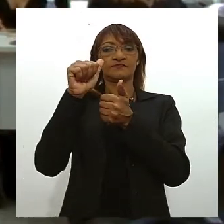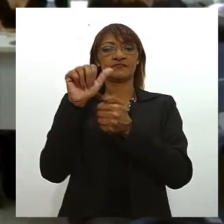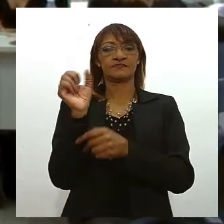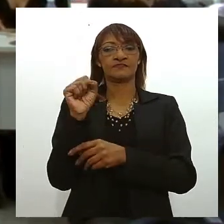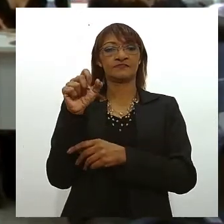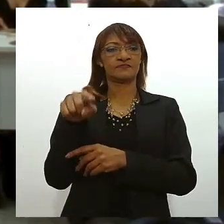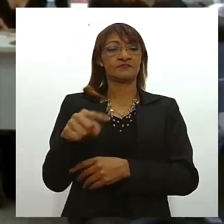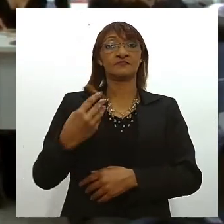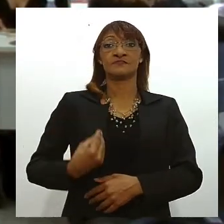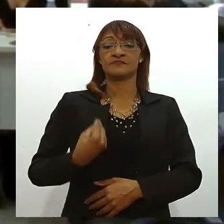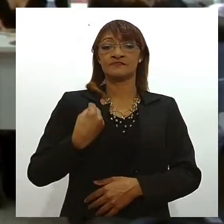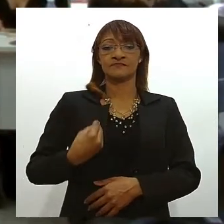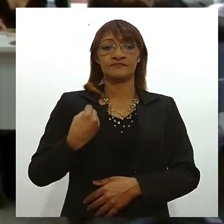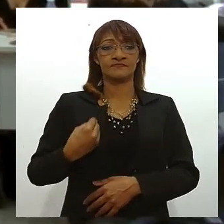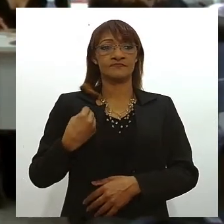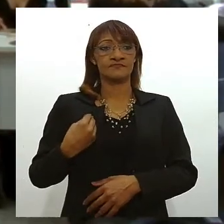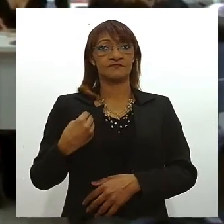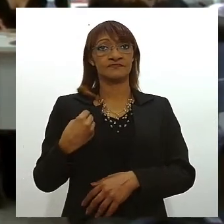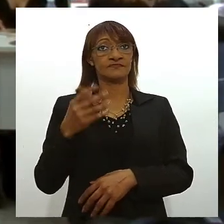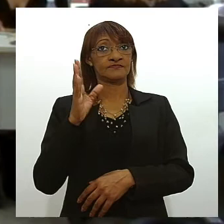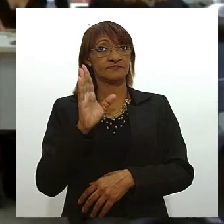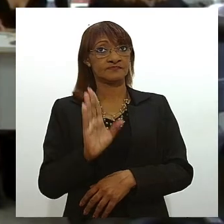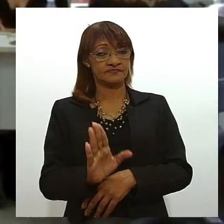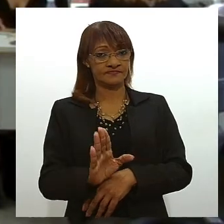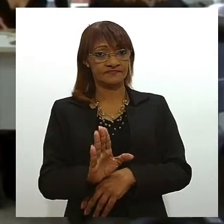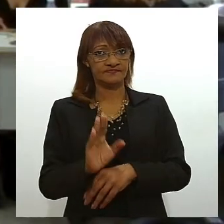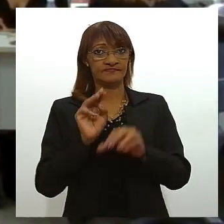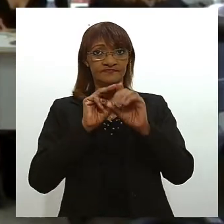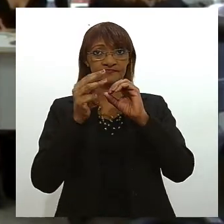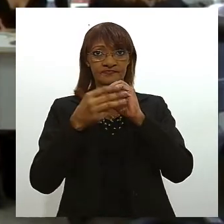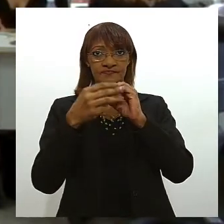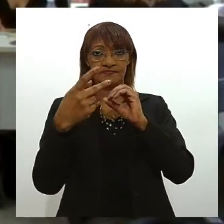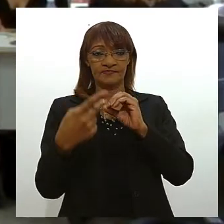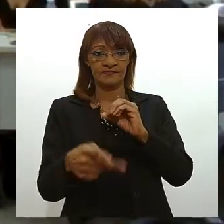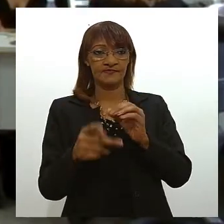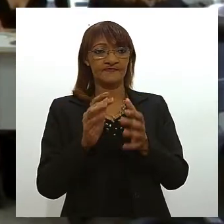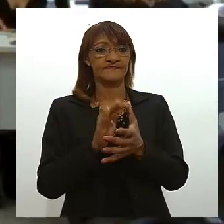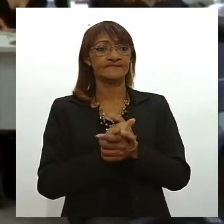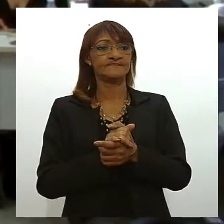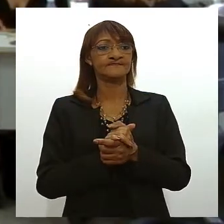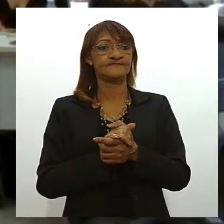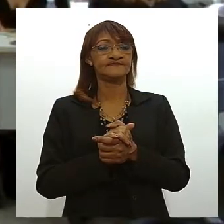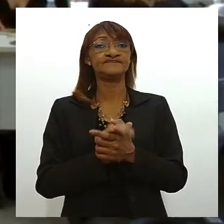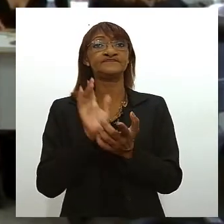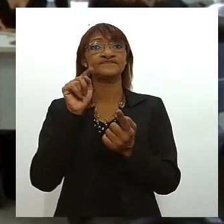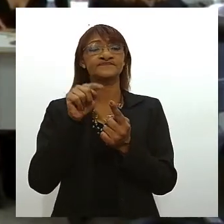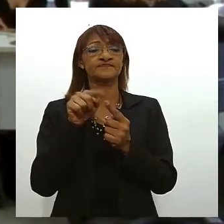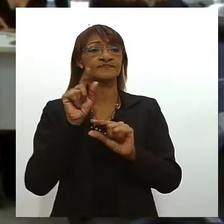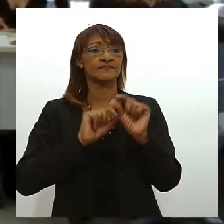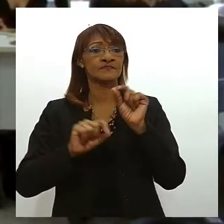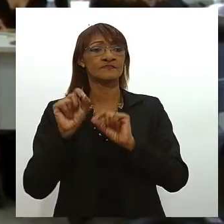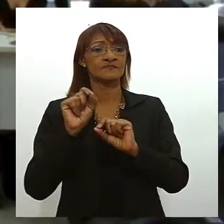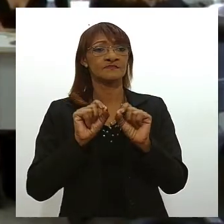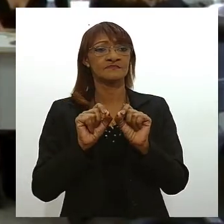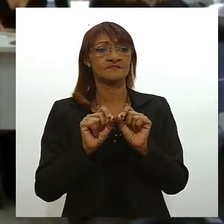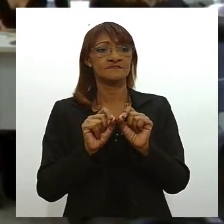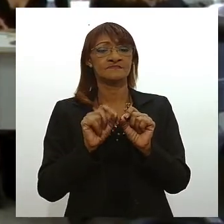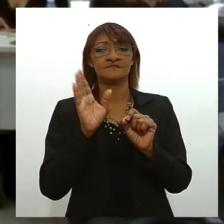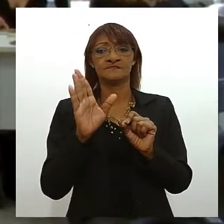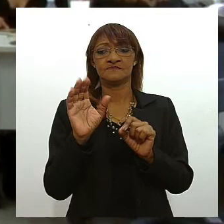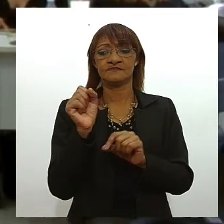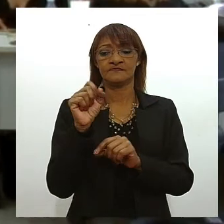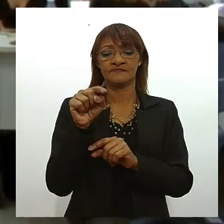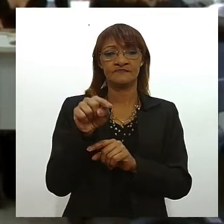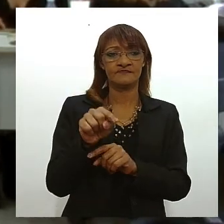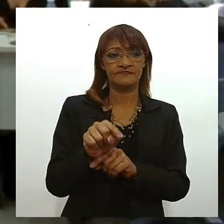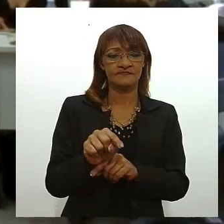transmissão ao vivo pela TV Alesi o plano tem como objetivo identificar as potencialidades de Sergipe para